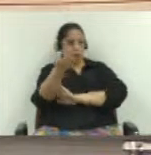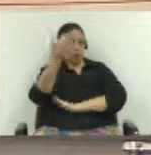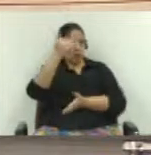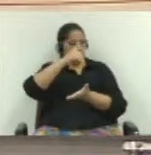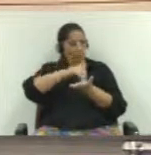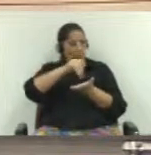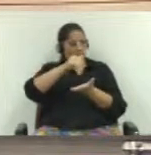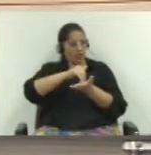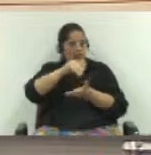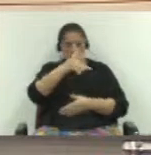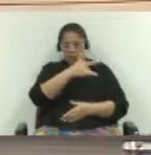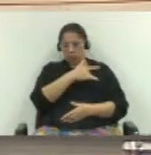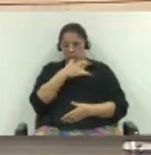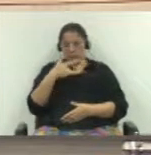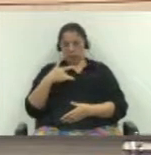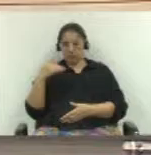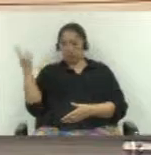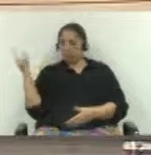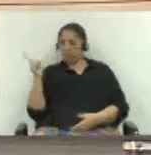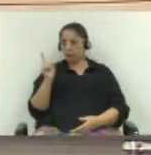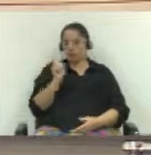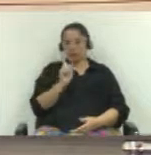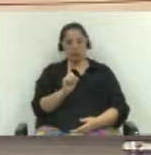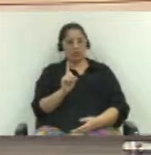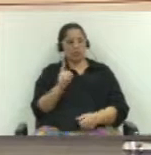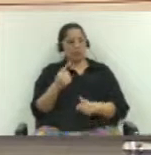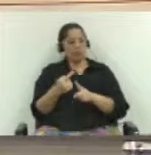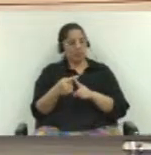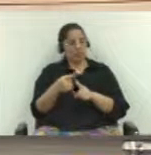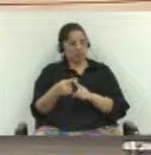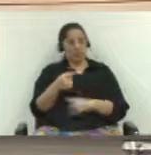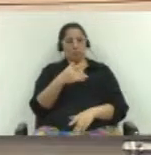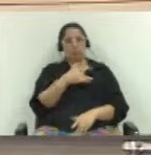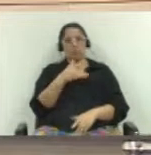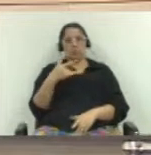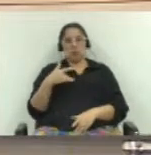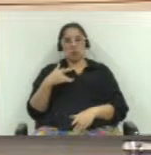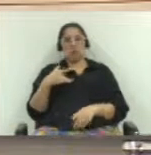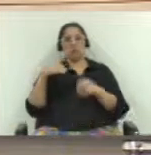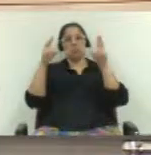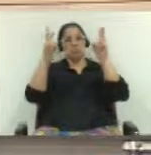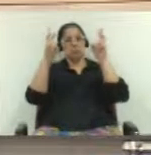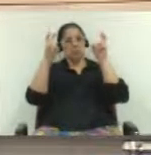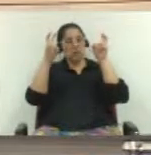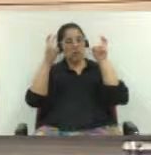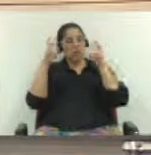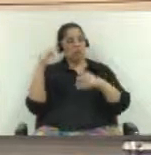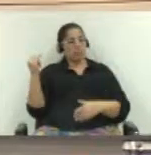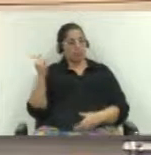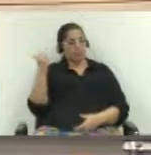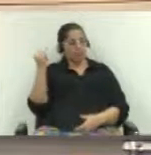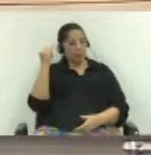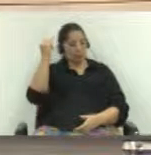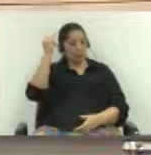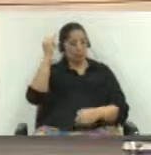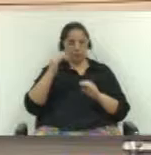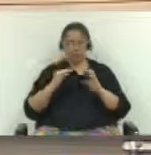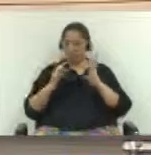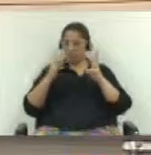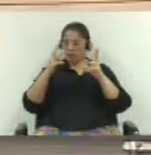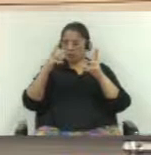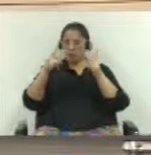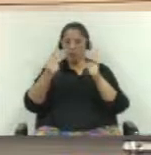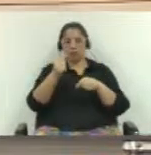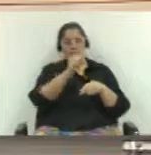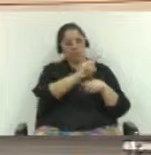nem sempre que quiser. Espero que seja um hábito do secretário vir a esta casa, visto que